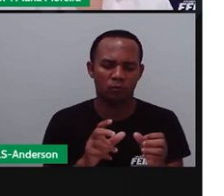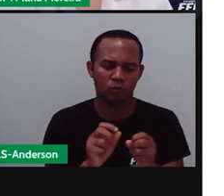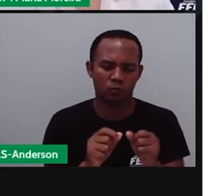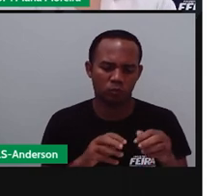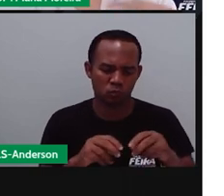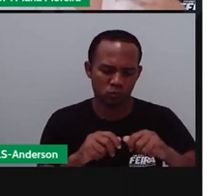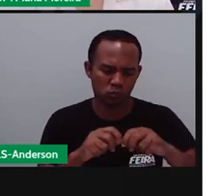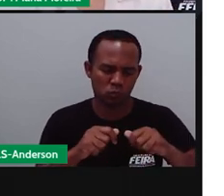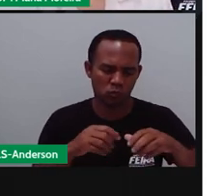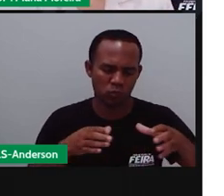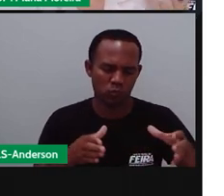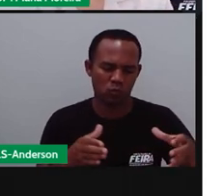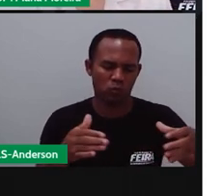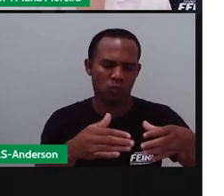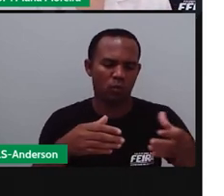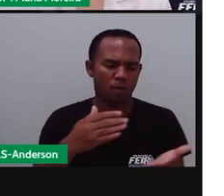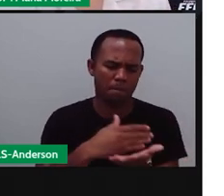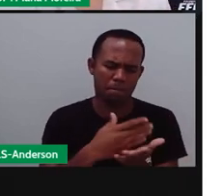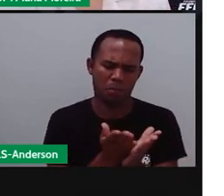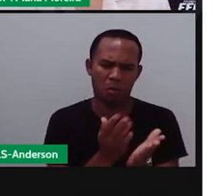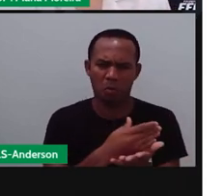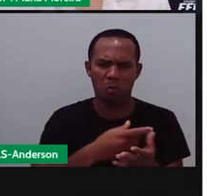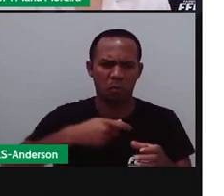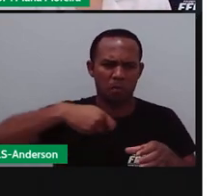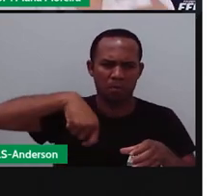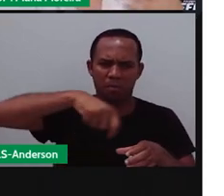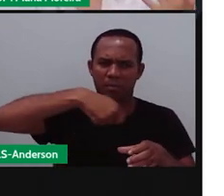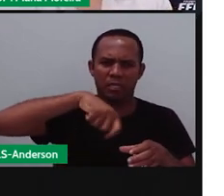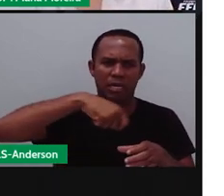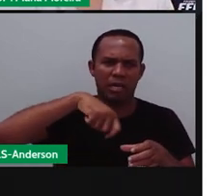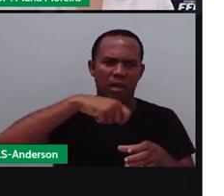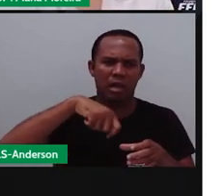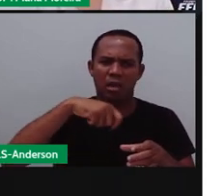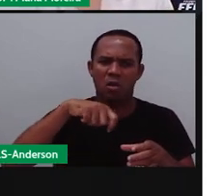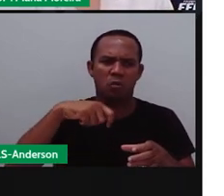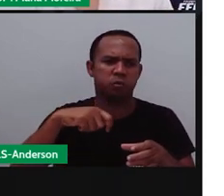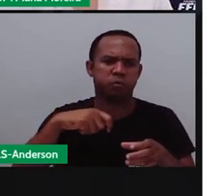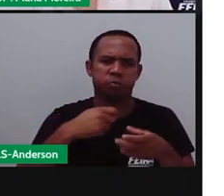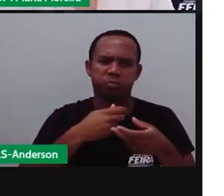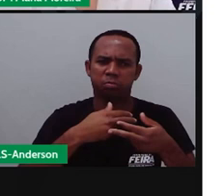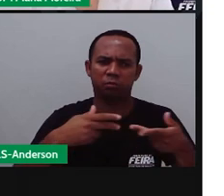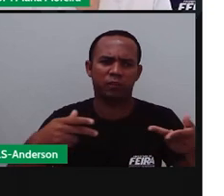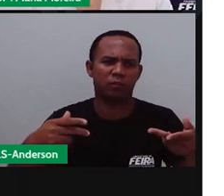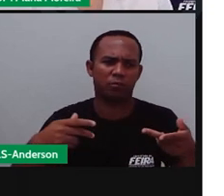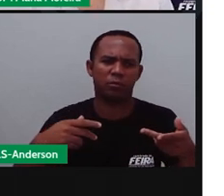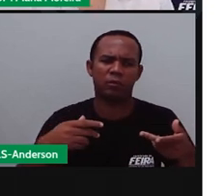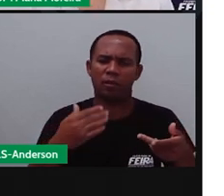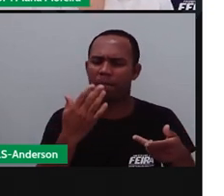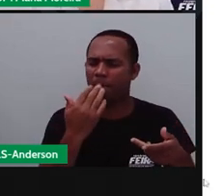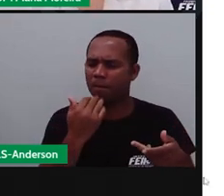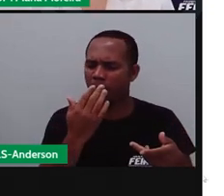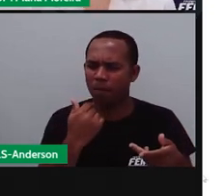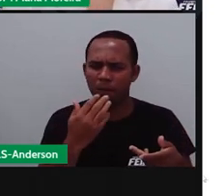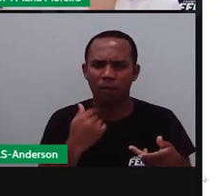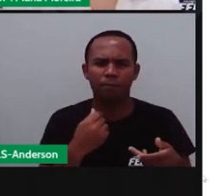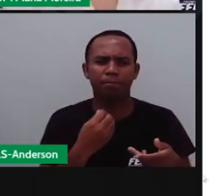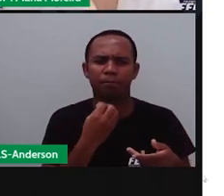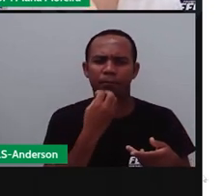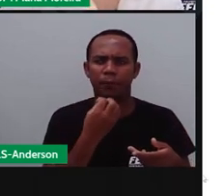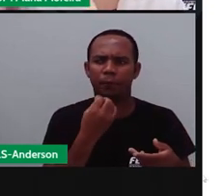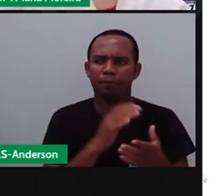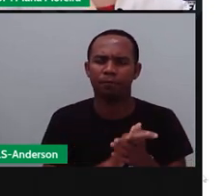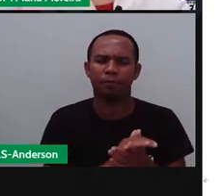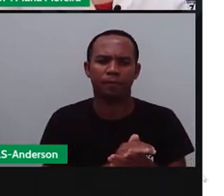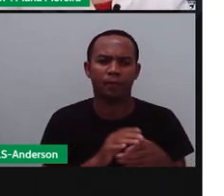né? Ao bolo, ao mingau, ao caldo salgado. Então, o milho está presente aí em diversas coisas.